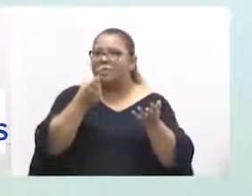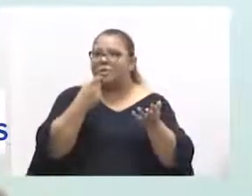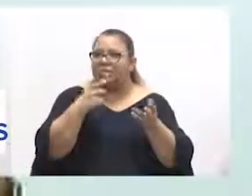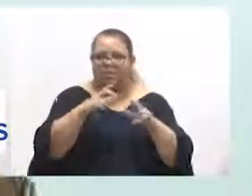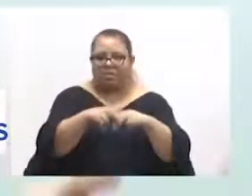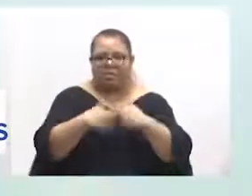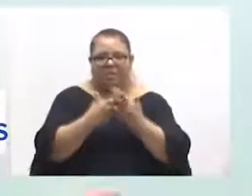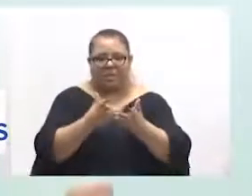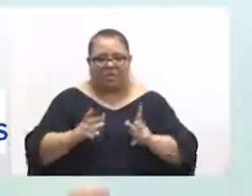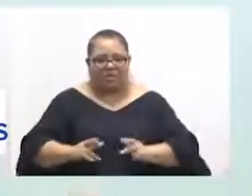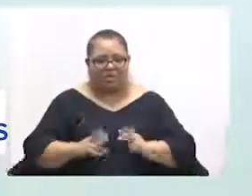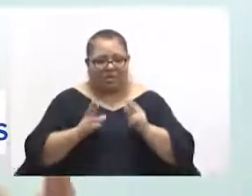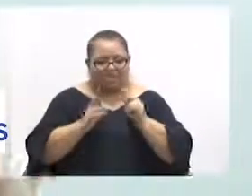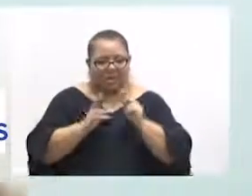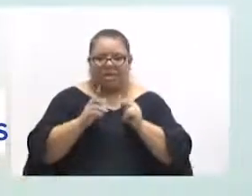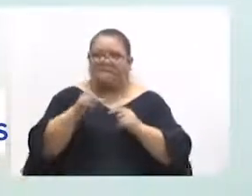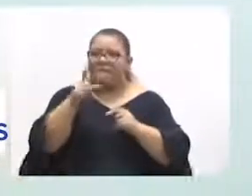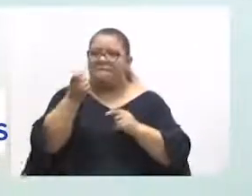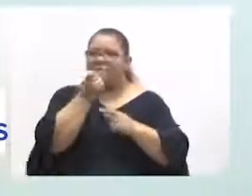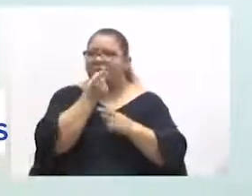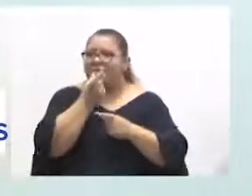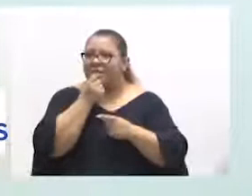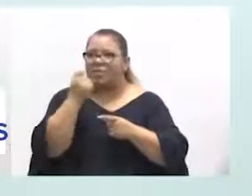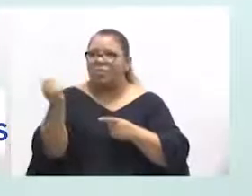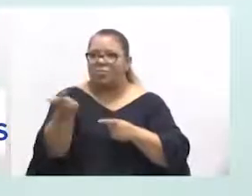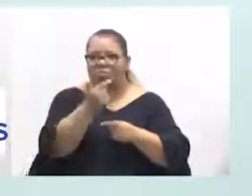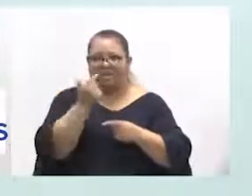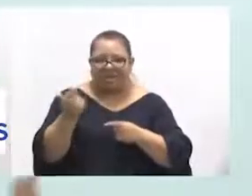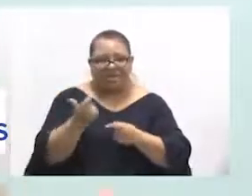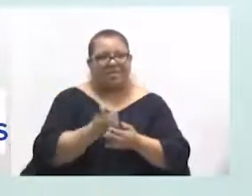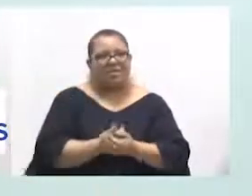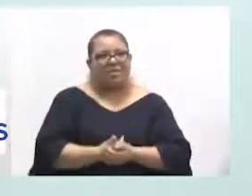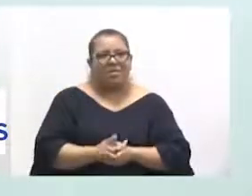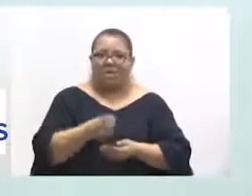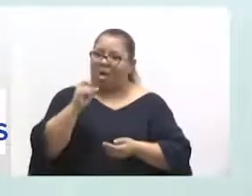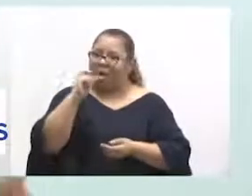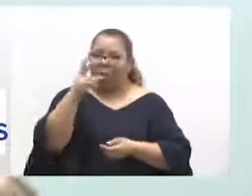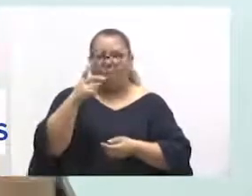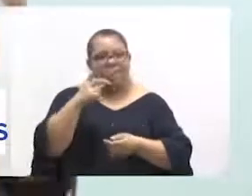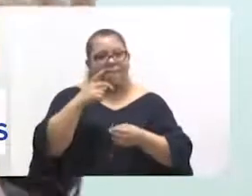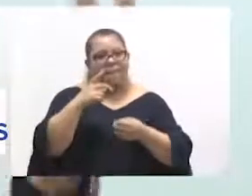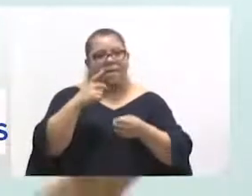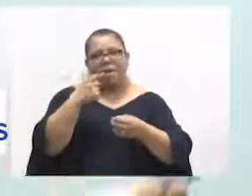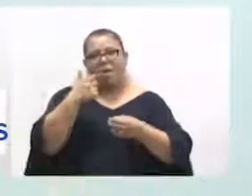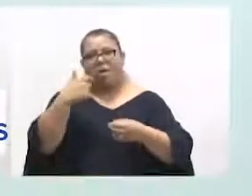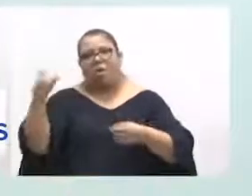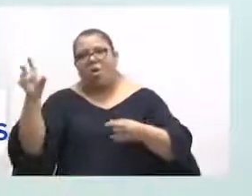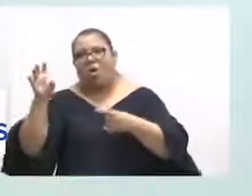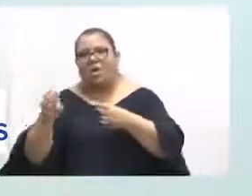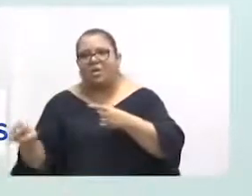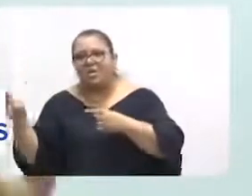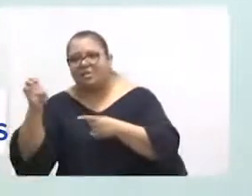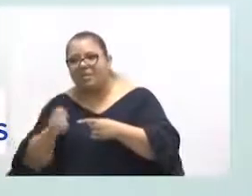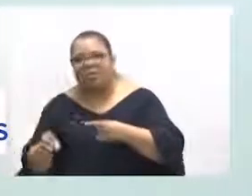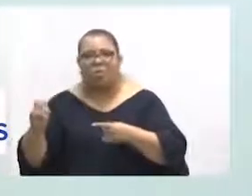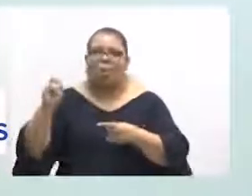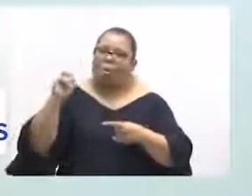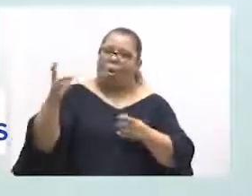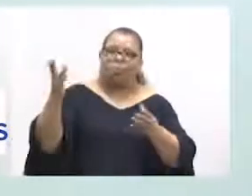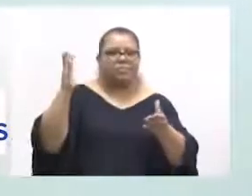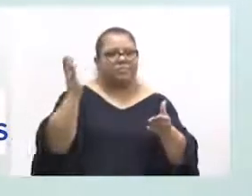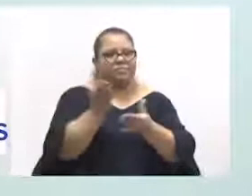a oncologia para fazer tratamento, ele não tem. Ou eu tenho que mandar esse paciente para outro estado tratar ou